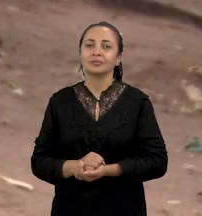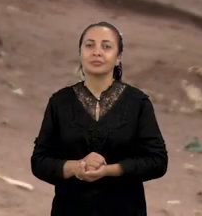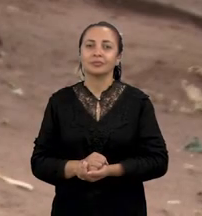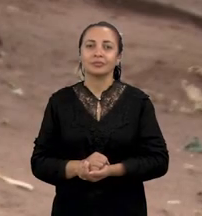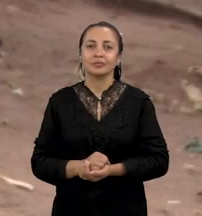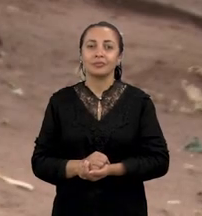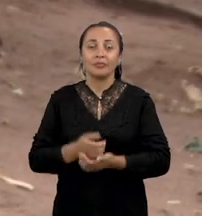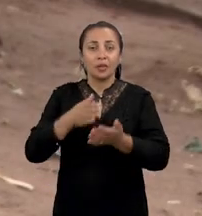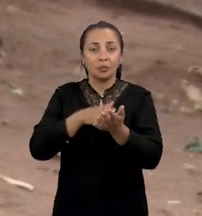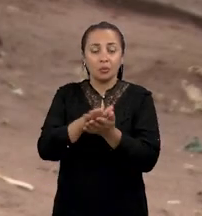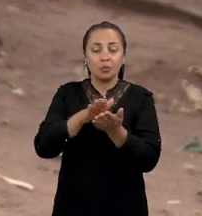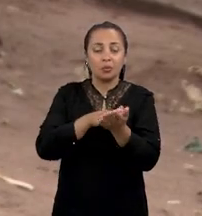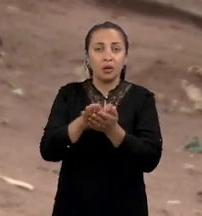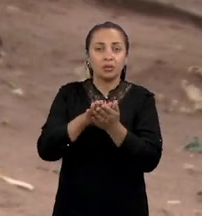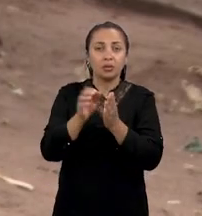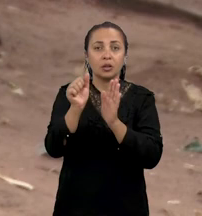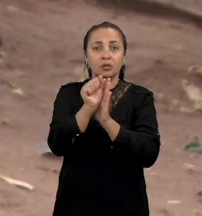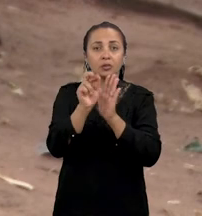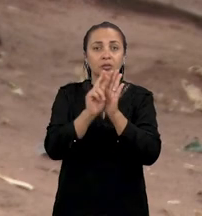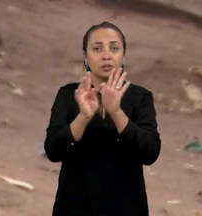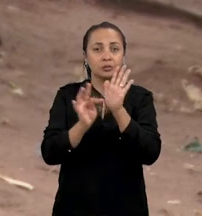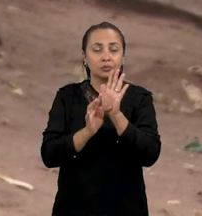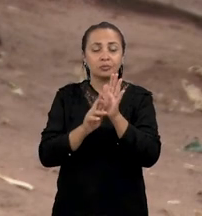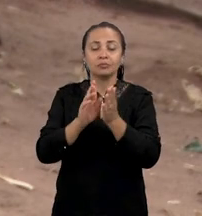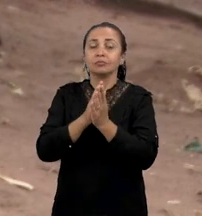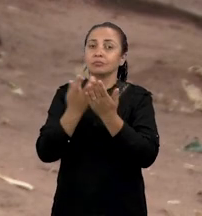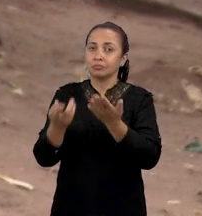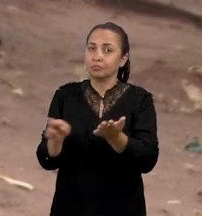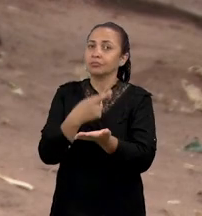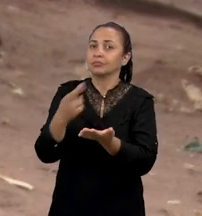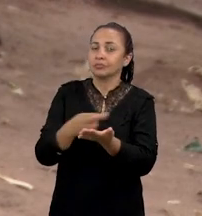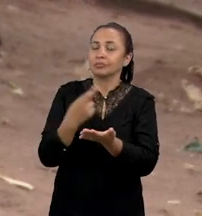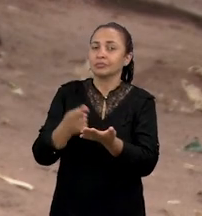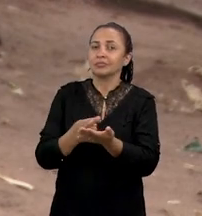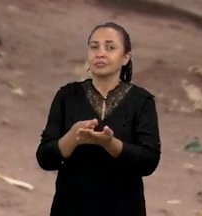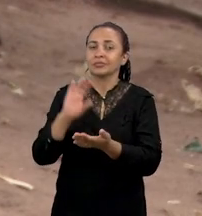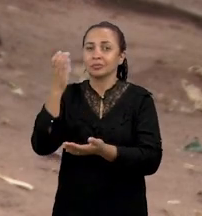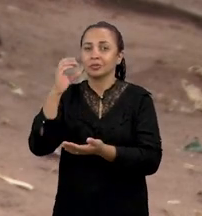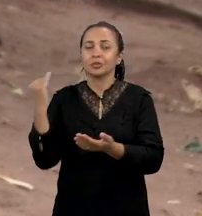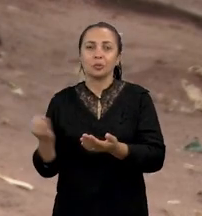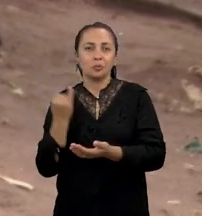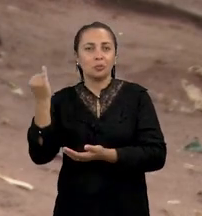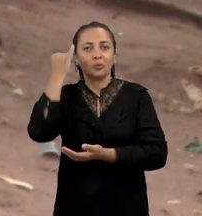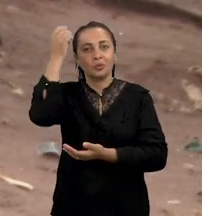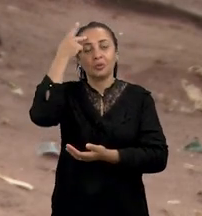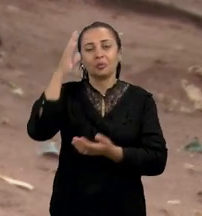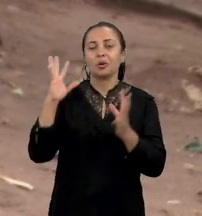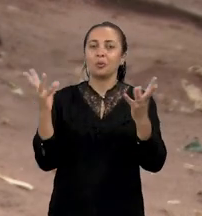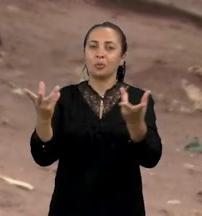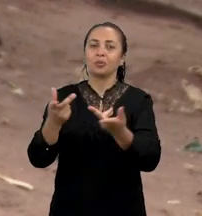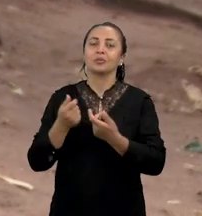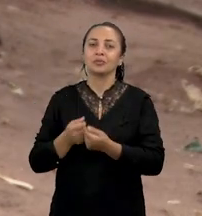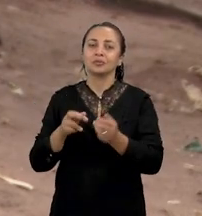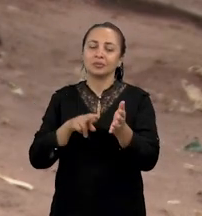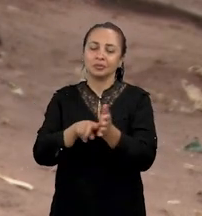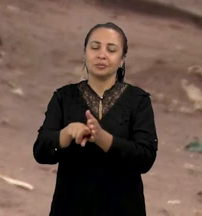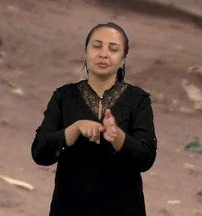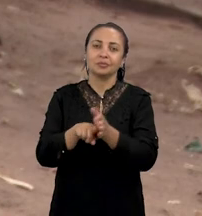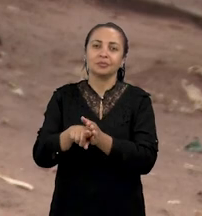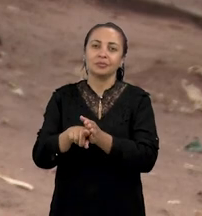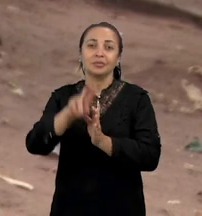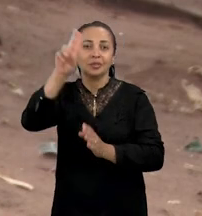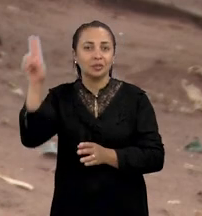A publicação de artigos em revistas científicas é um indicador importante da qualidade das pesquisas. E as